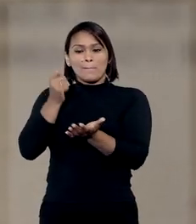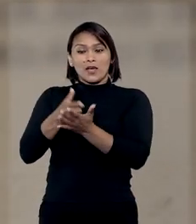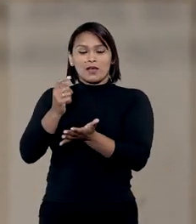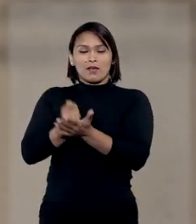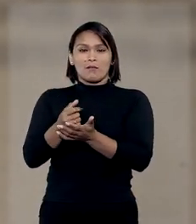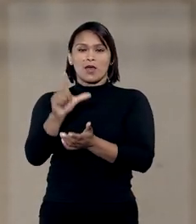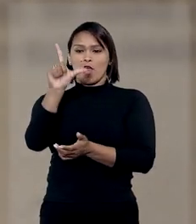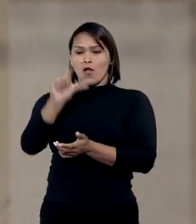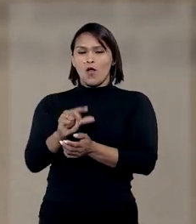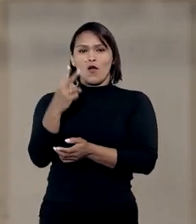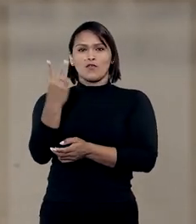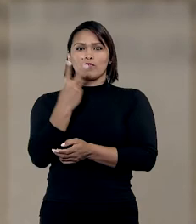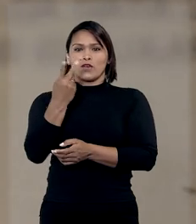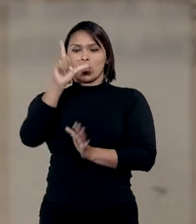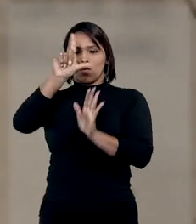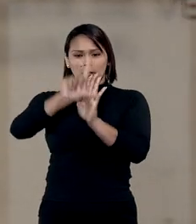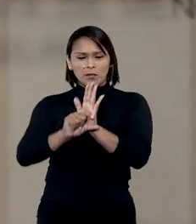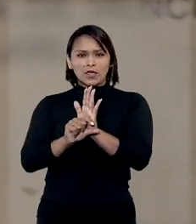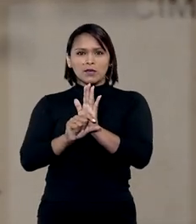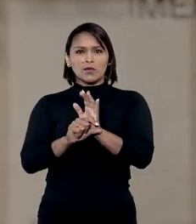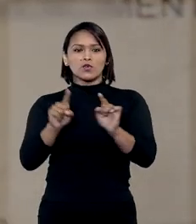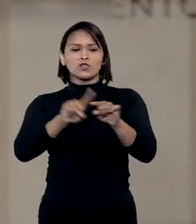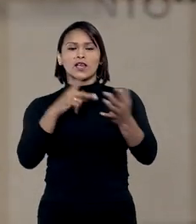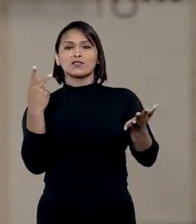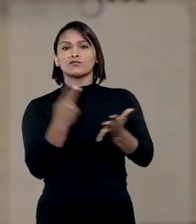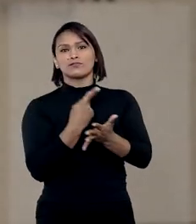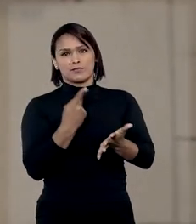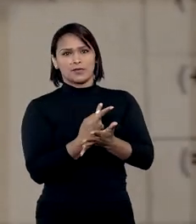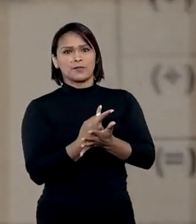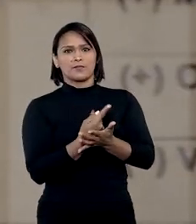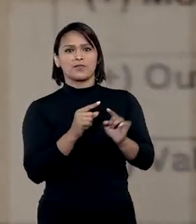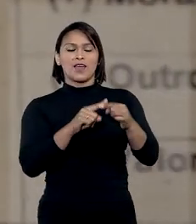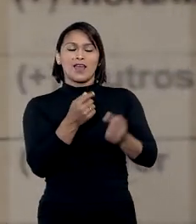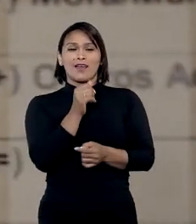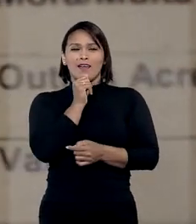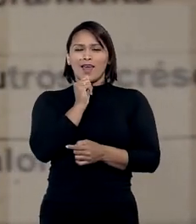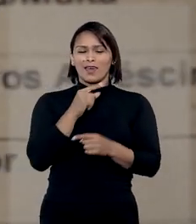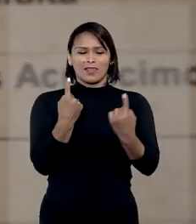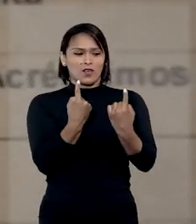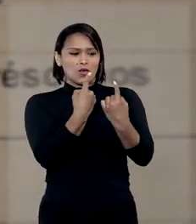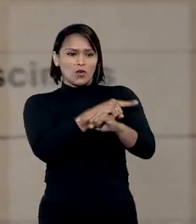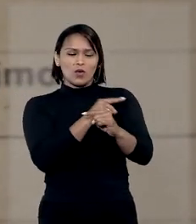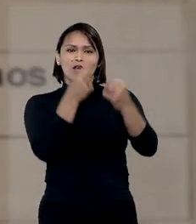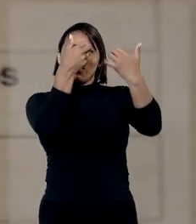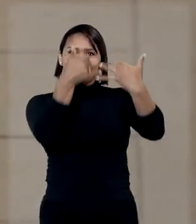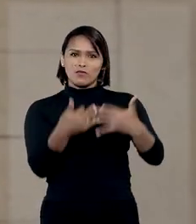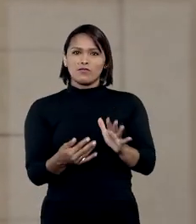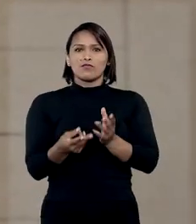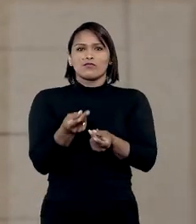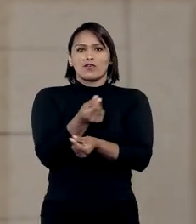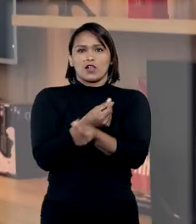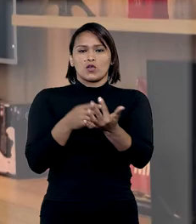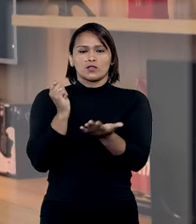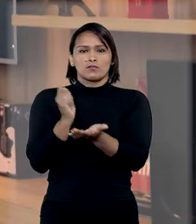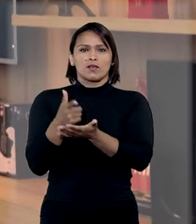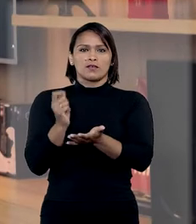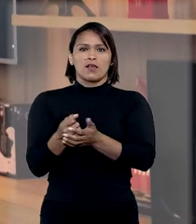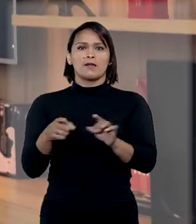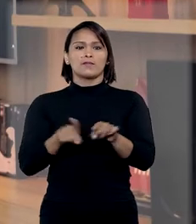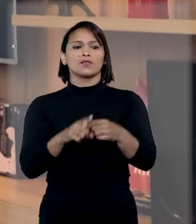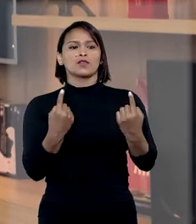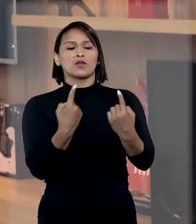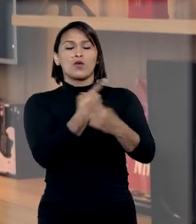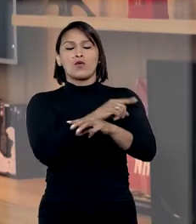pagamento do valor mínimo da fatura em caso de inadimplemento, ainda que contestadas as despesas lançadas. A